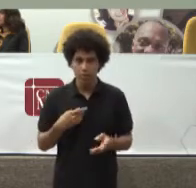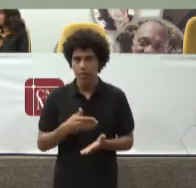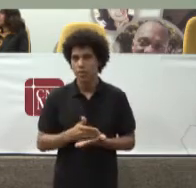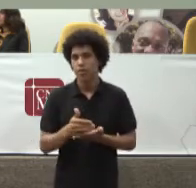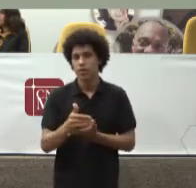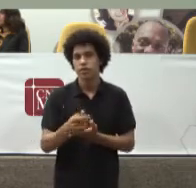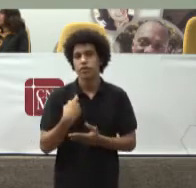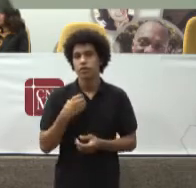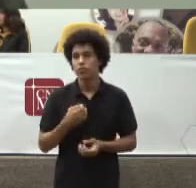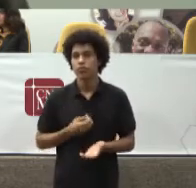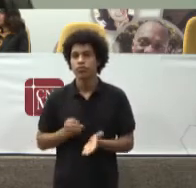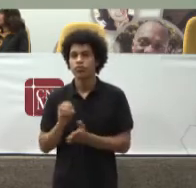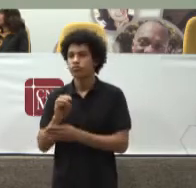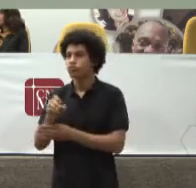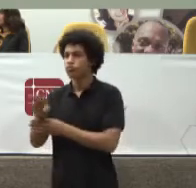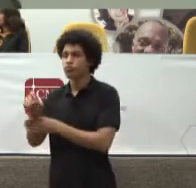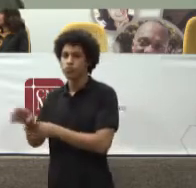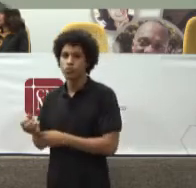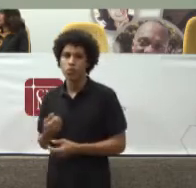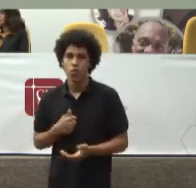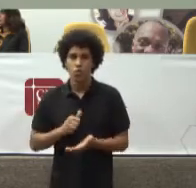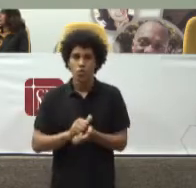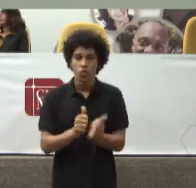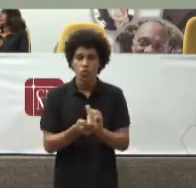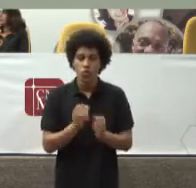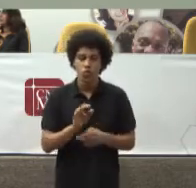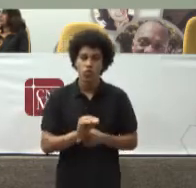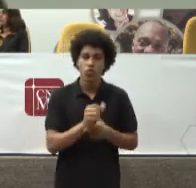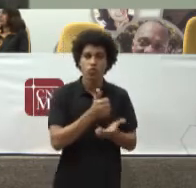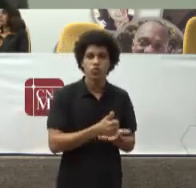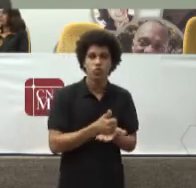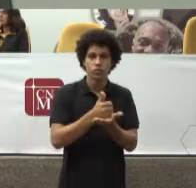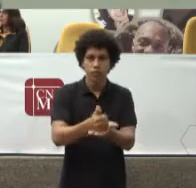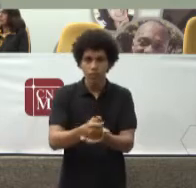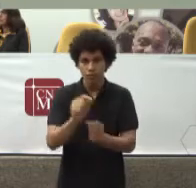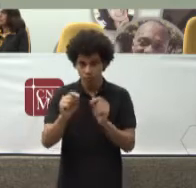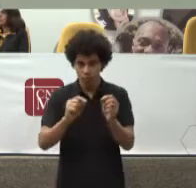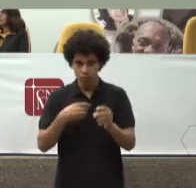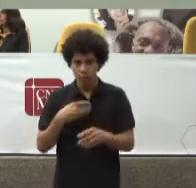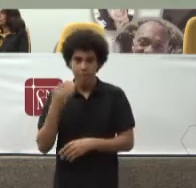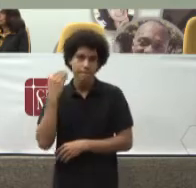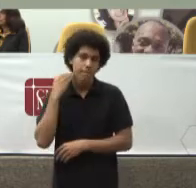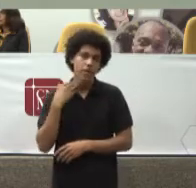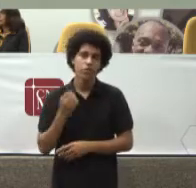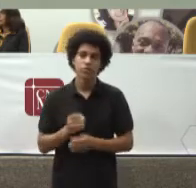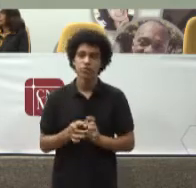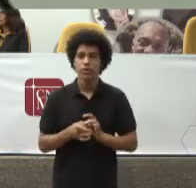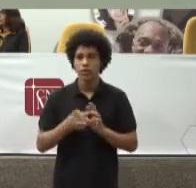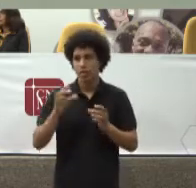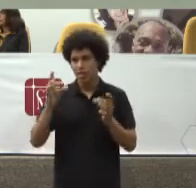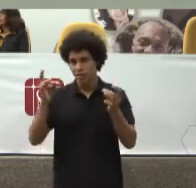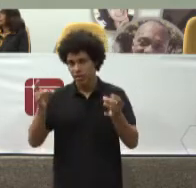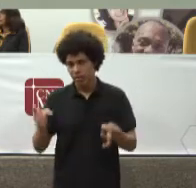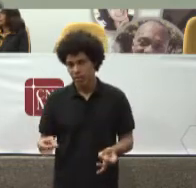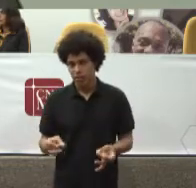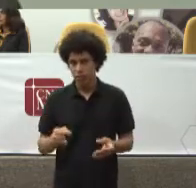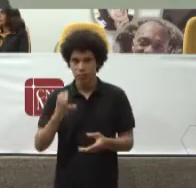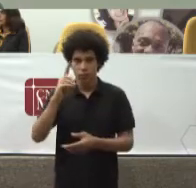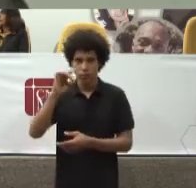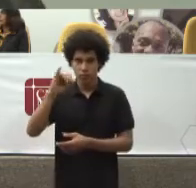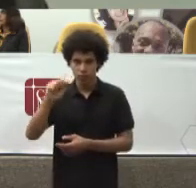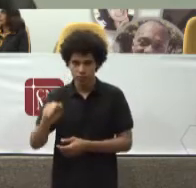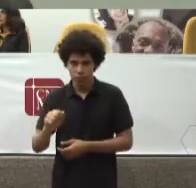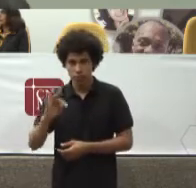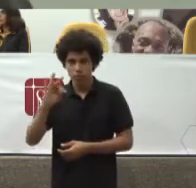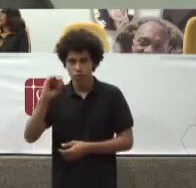Contribuição Um banco De dados Robusto Um comitê Estadual Em cada unidade Da federação